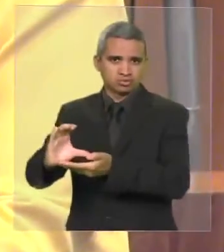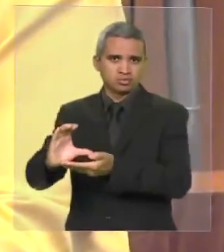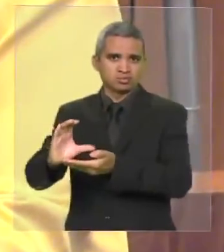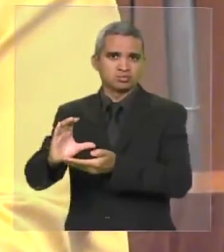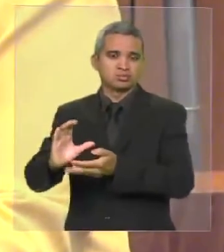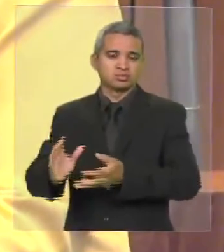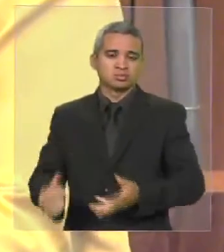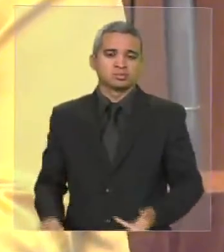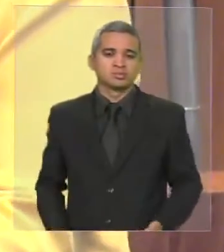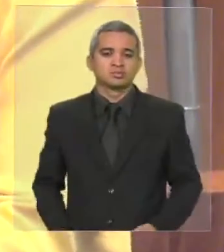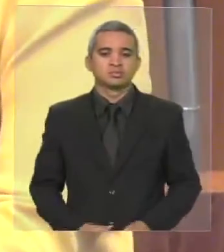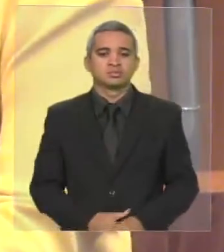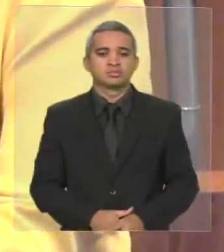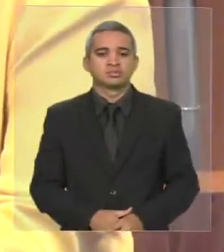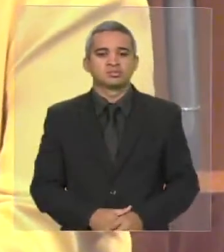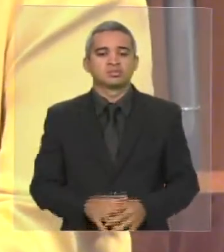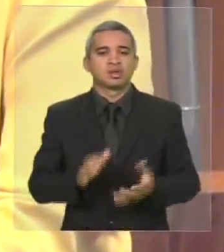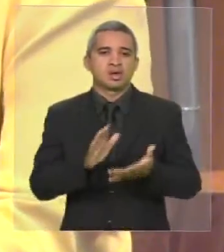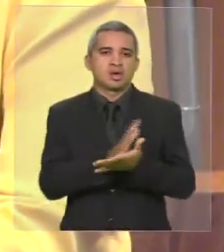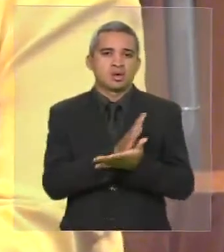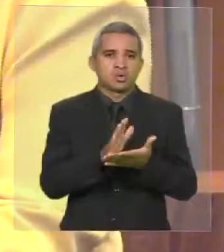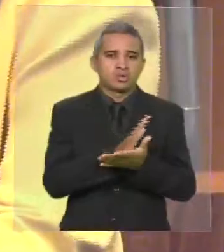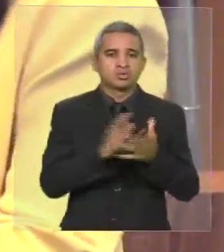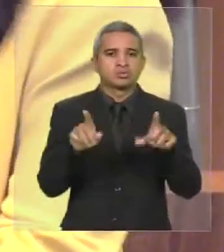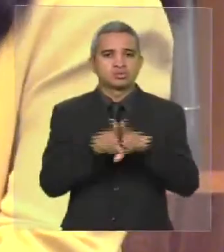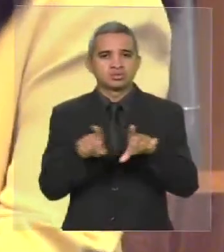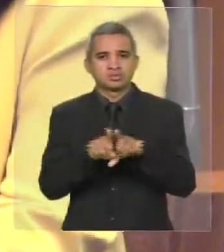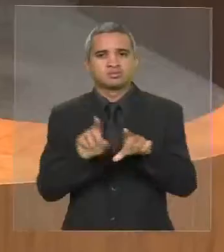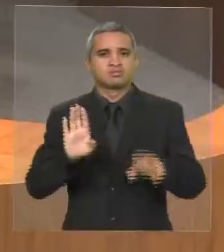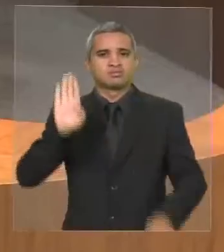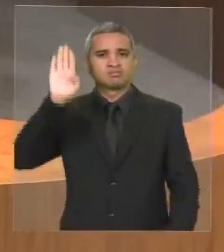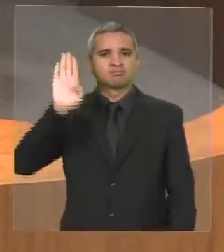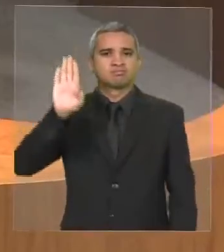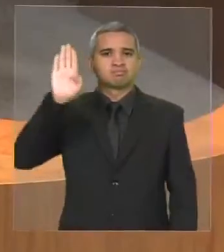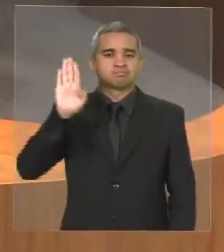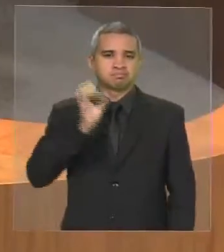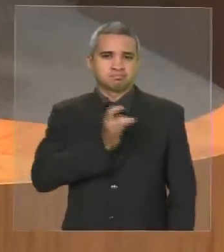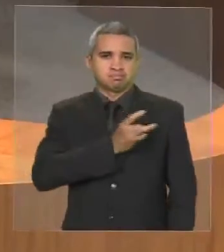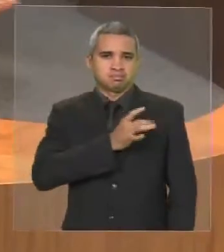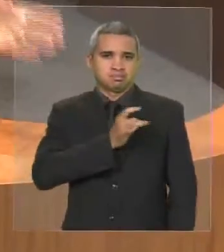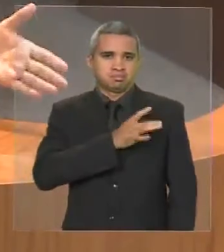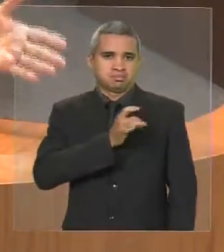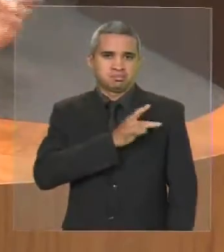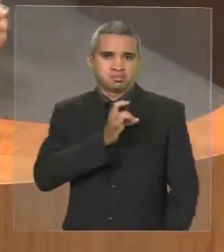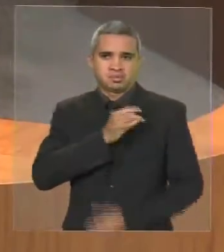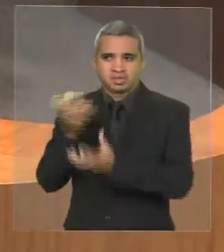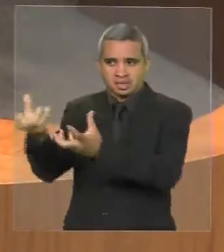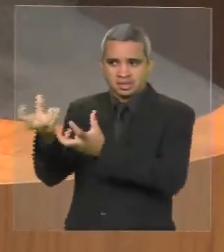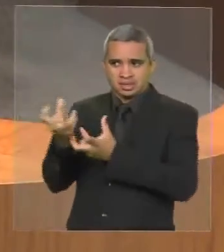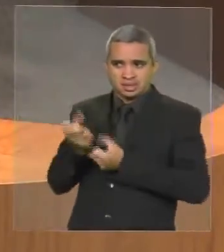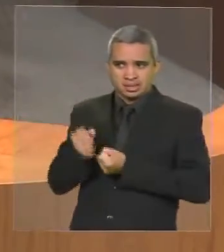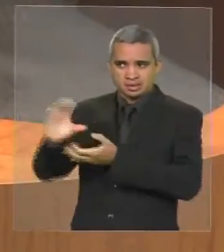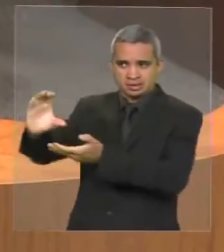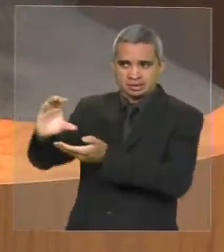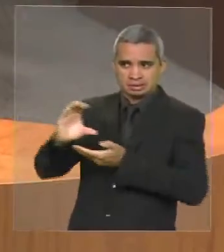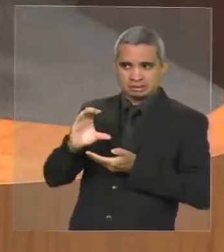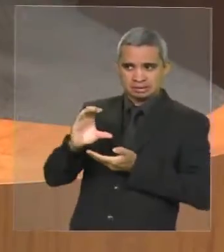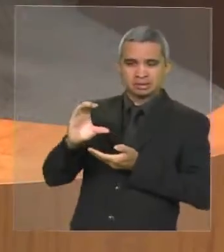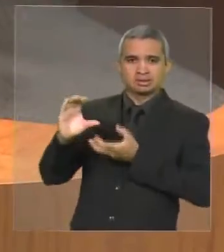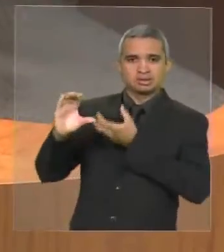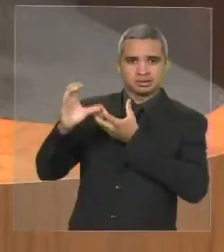candidatos, muitos candidatos também temerosos de receber o apoio